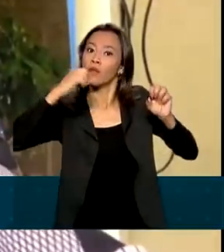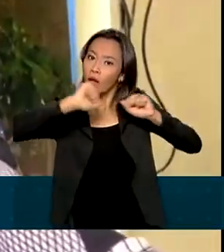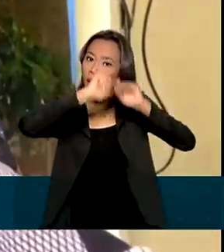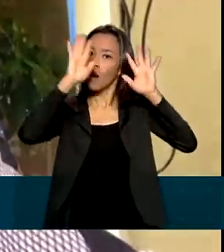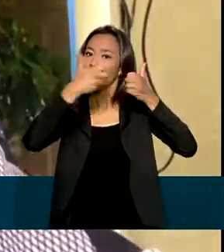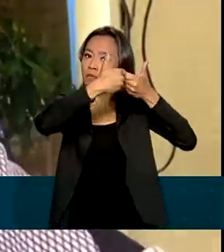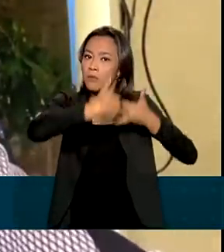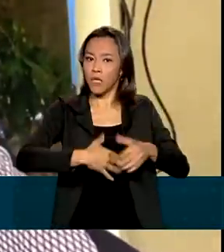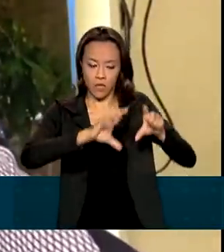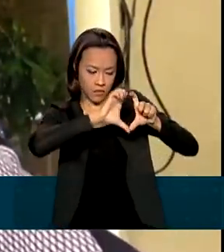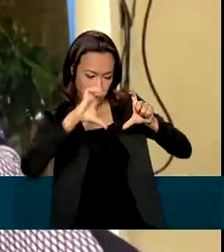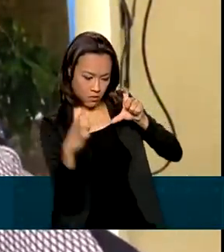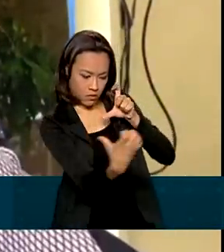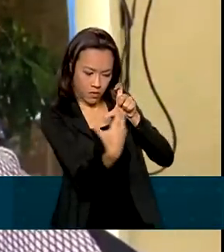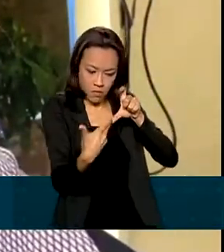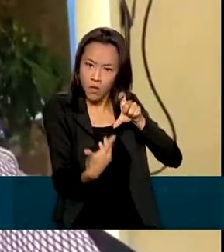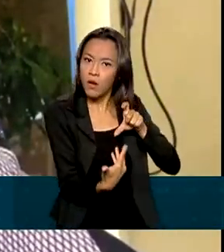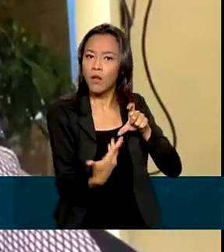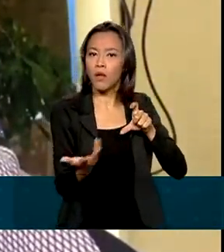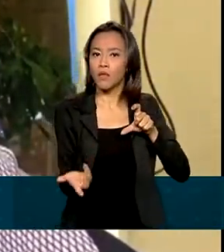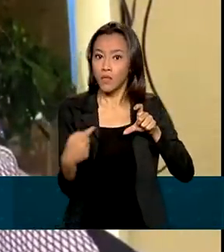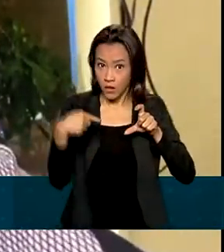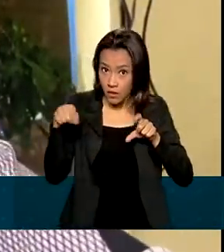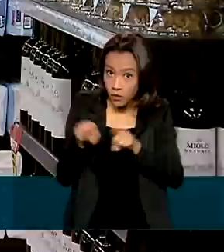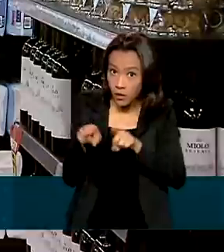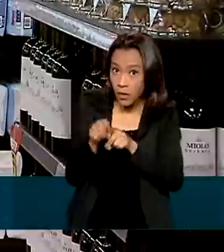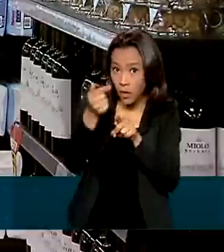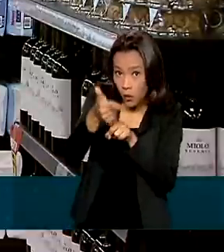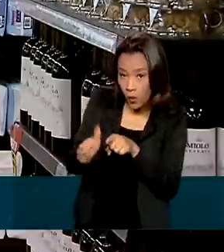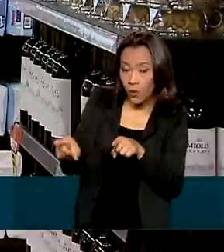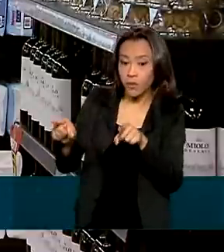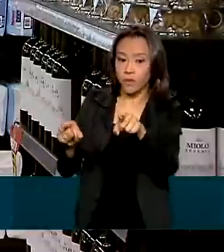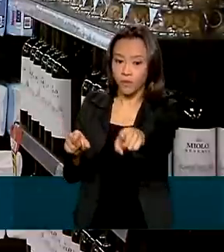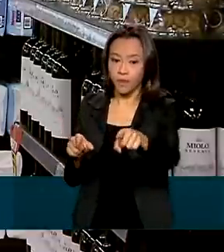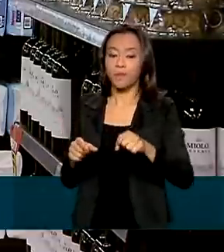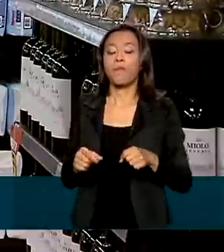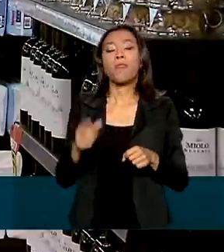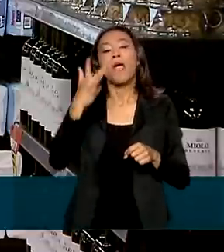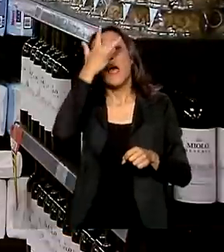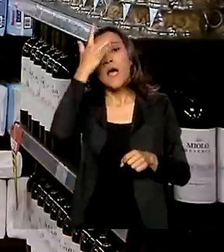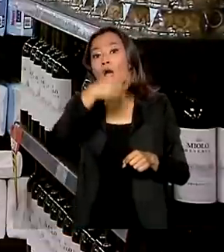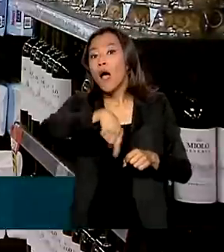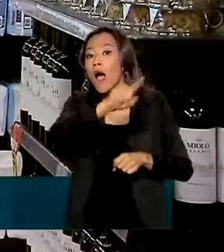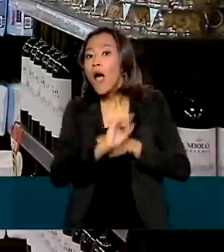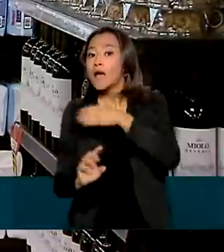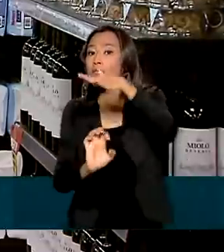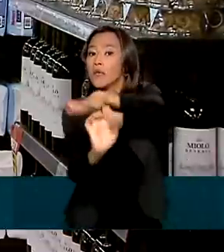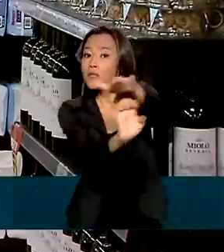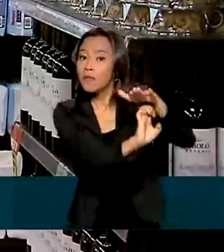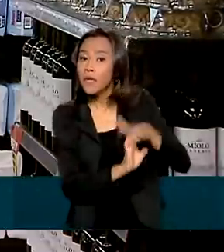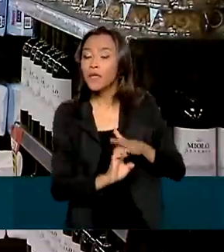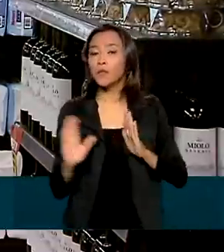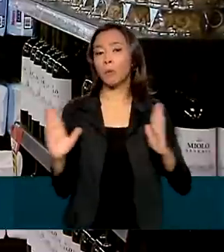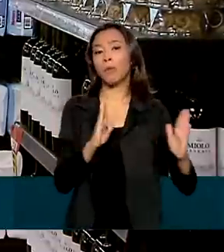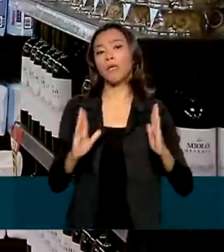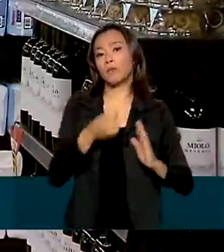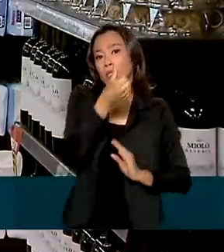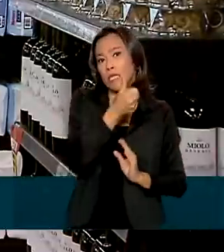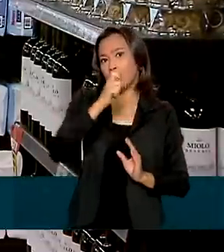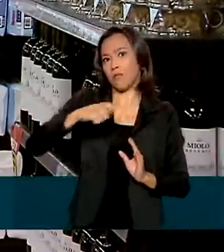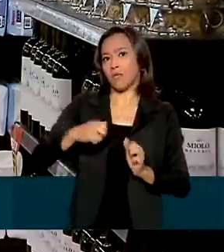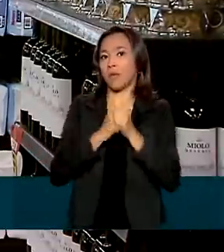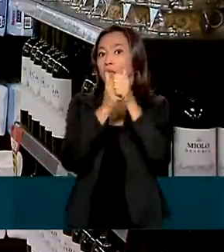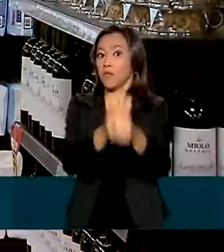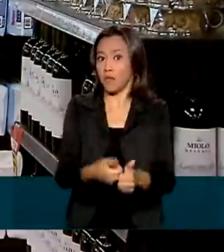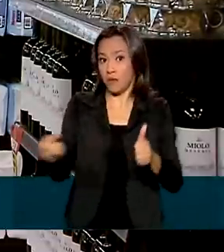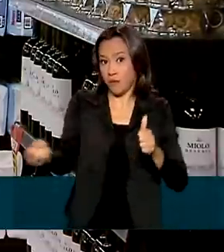agora, essa mudança também é aplicável ao e-commerce. Os fornecedores têm seis meses para se adequar às novas regras. Quem não